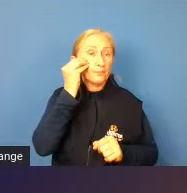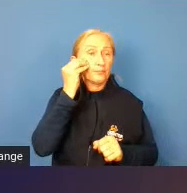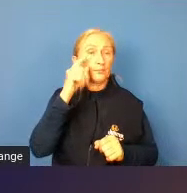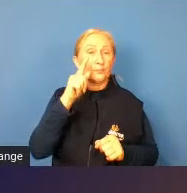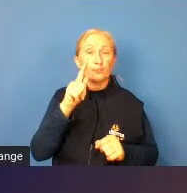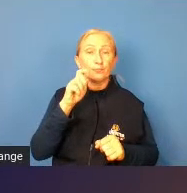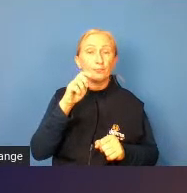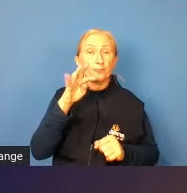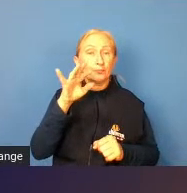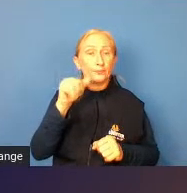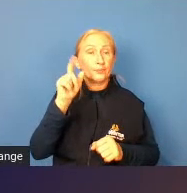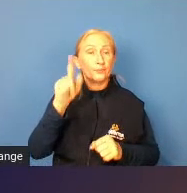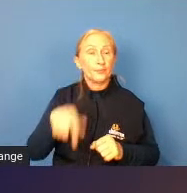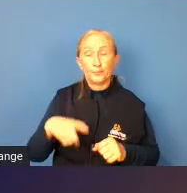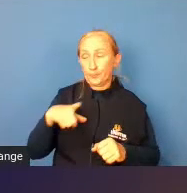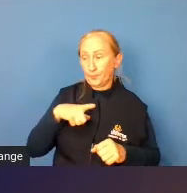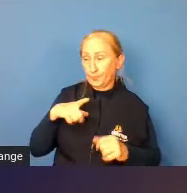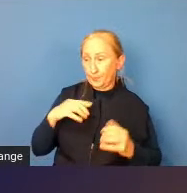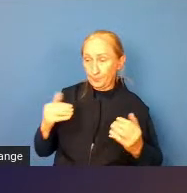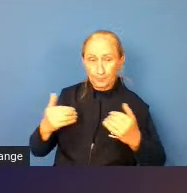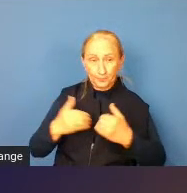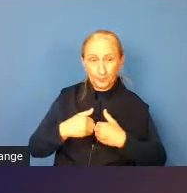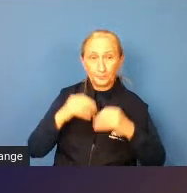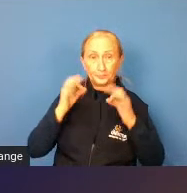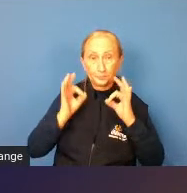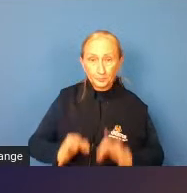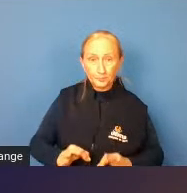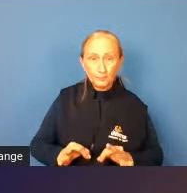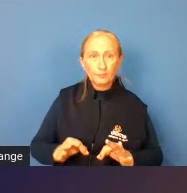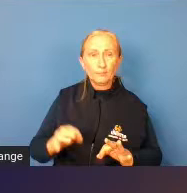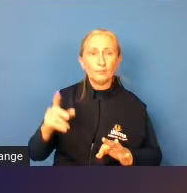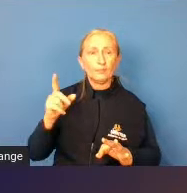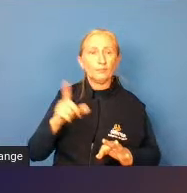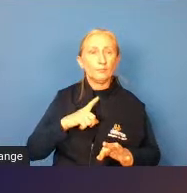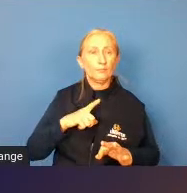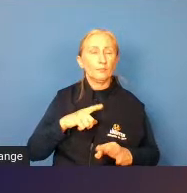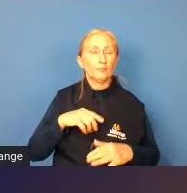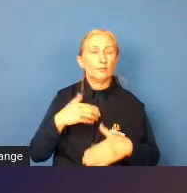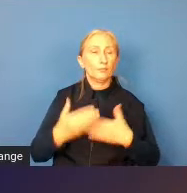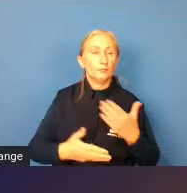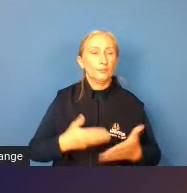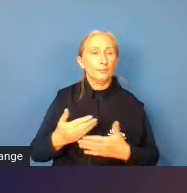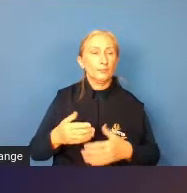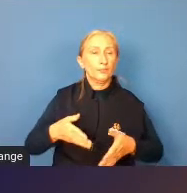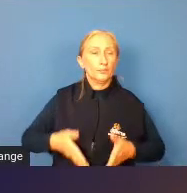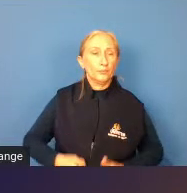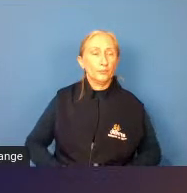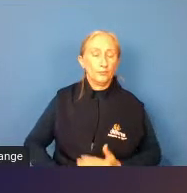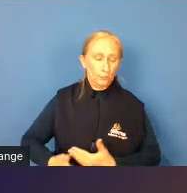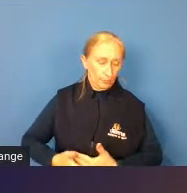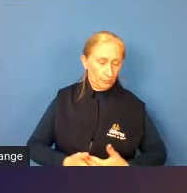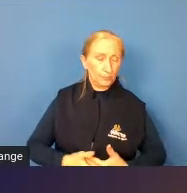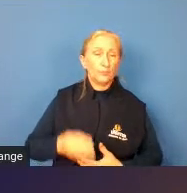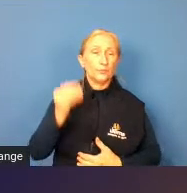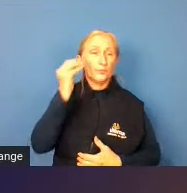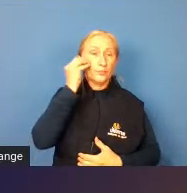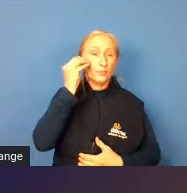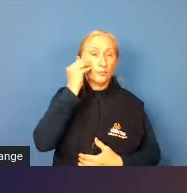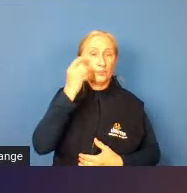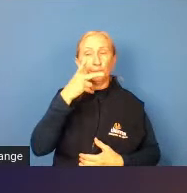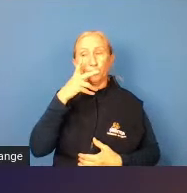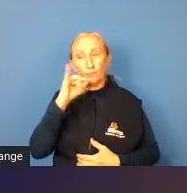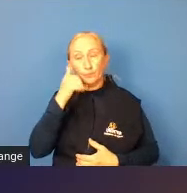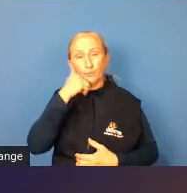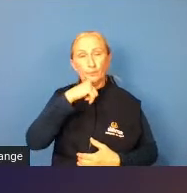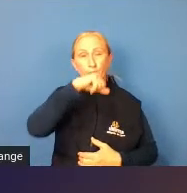para ver se a criança tem autismo mesmo que ela tenha que ela seja recém-nascida assim como fazer um teste no pai e na